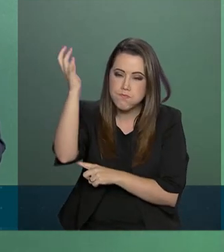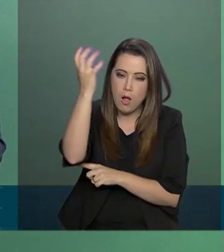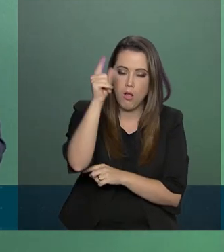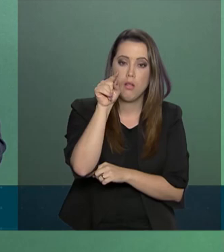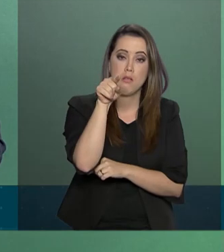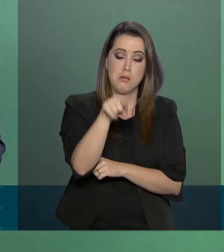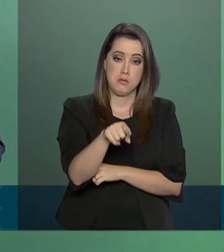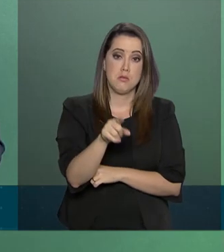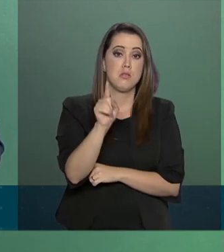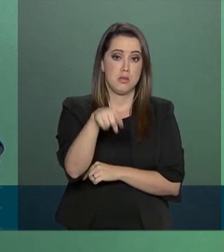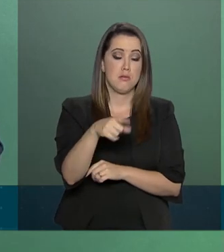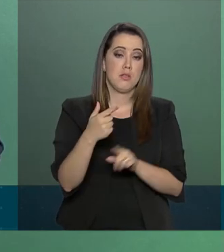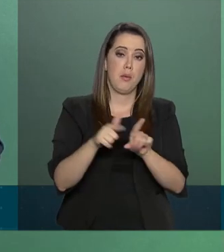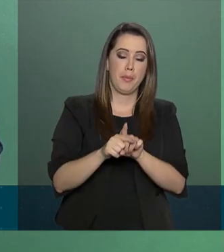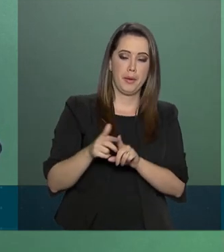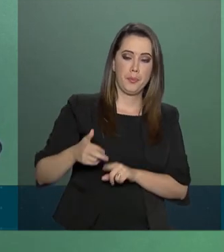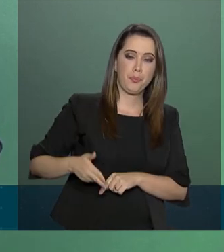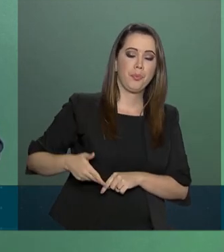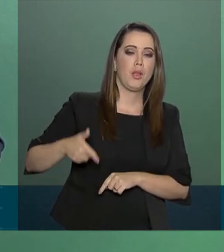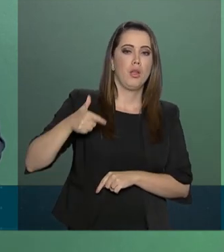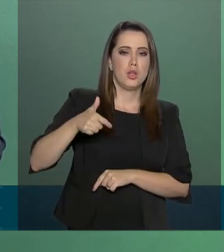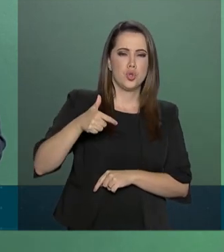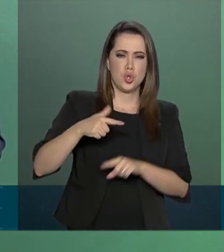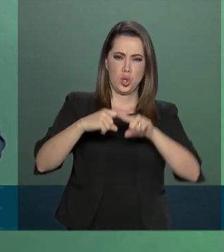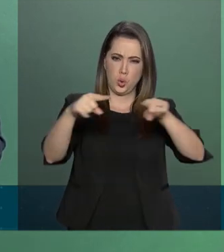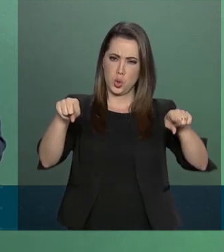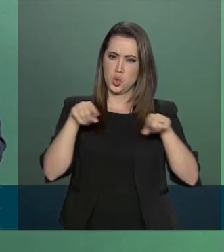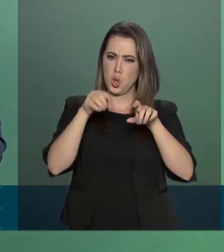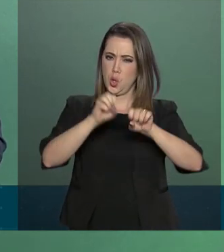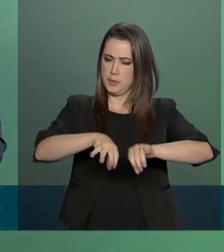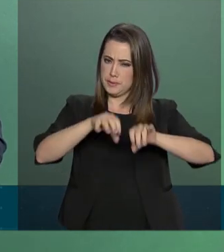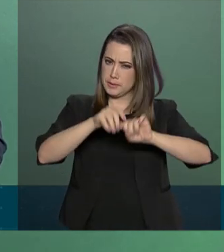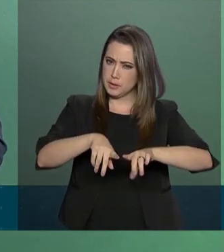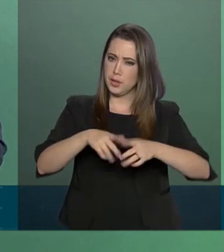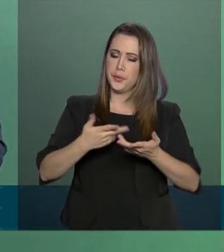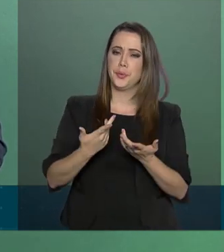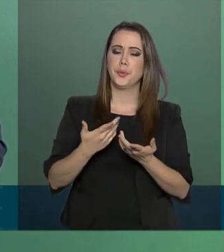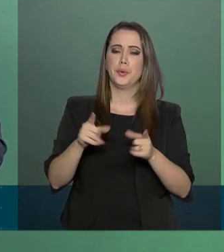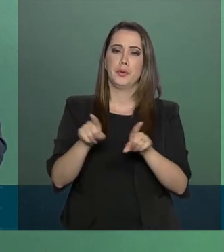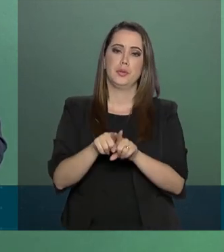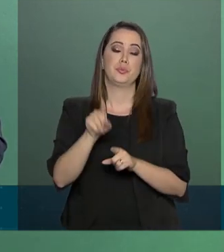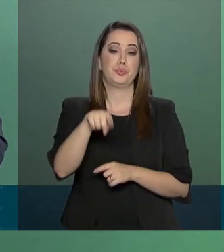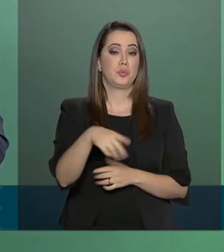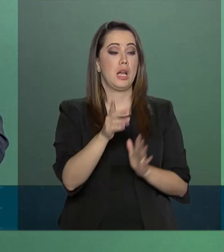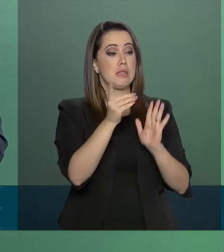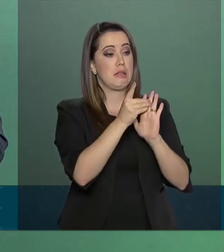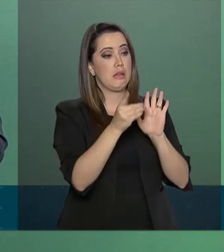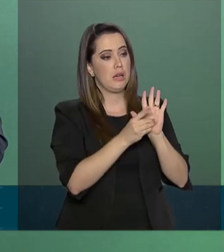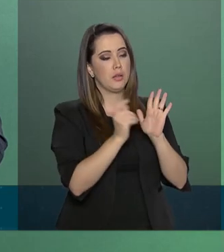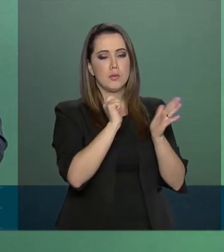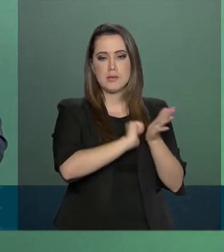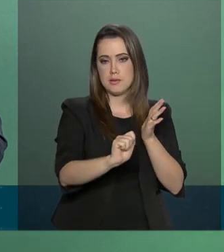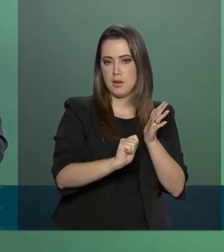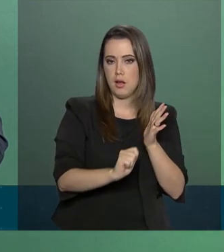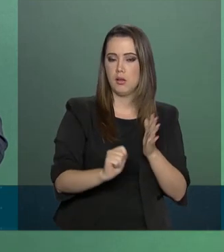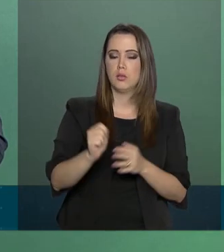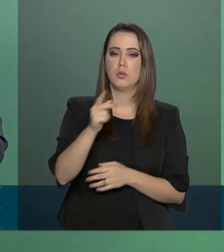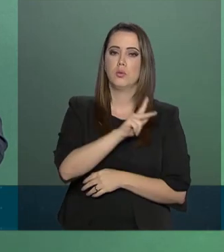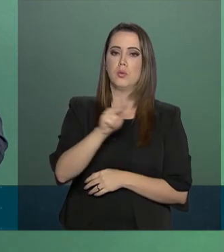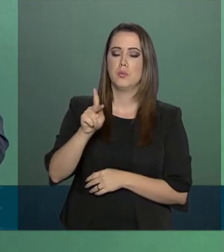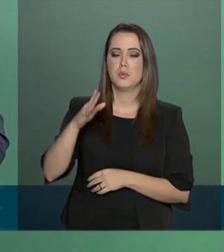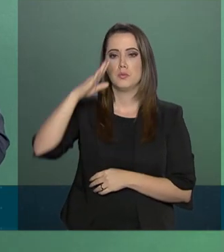o presidente Bolsonaro está cumprindo mais um compromisso assumido com a população